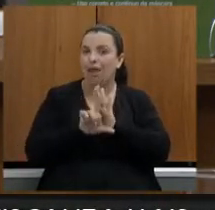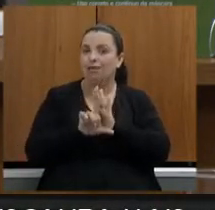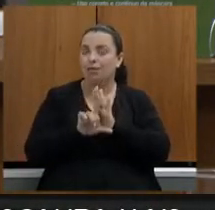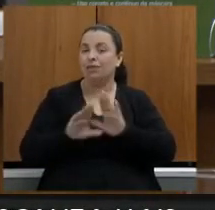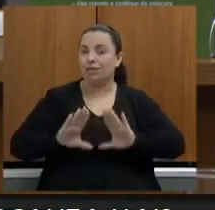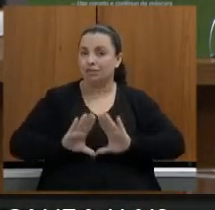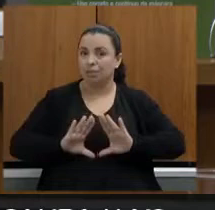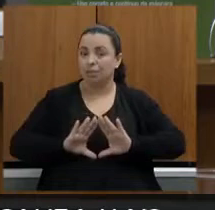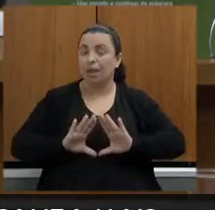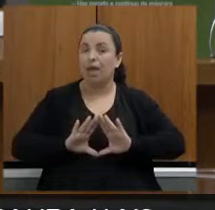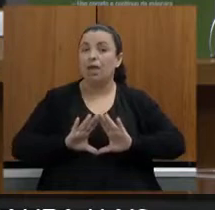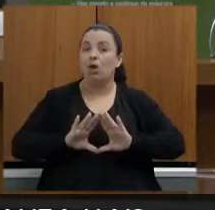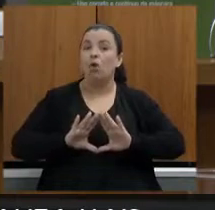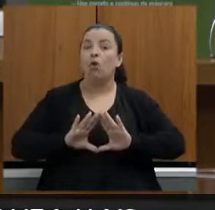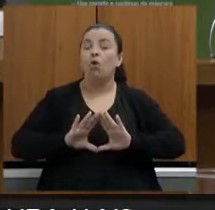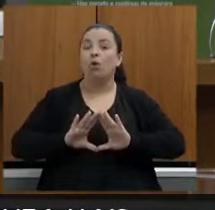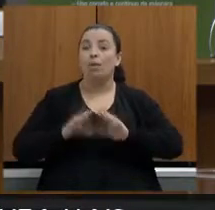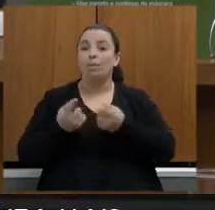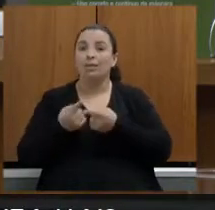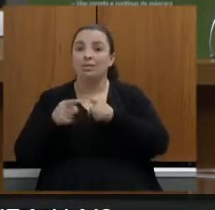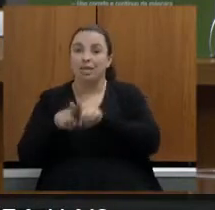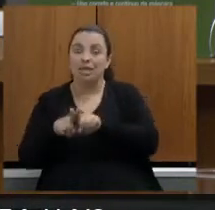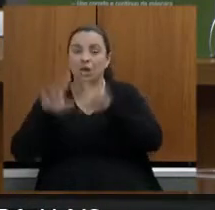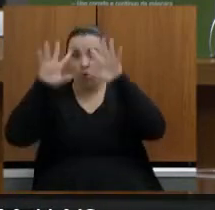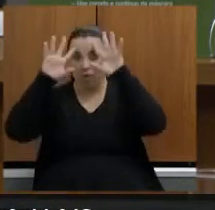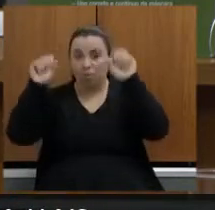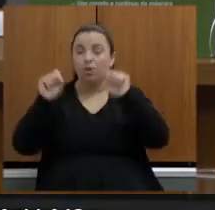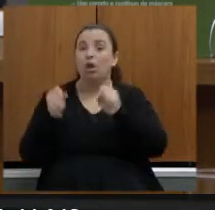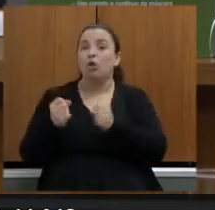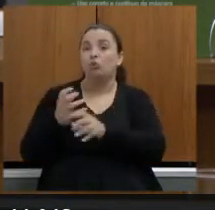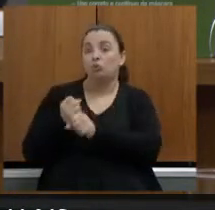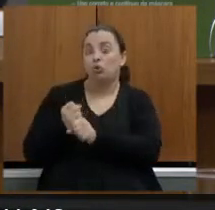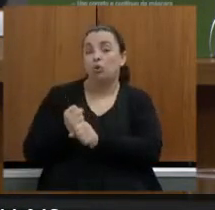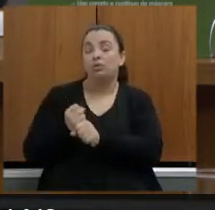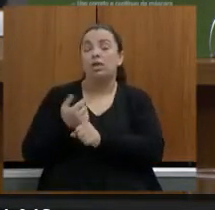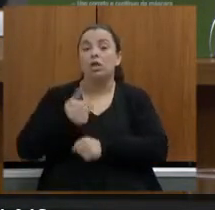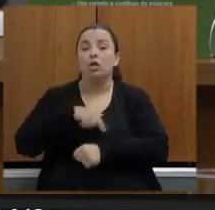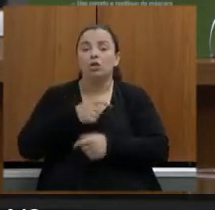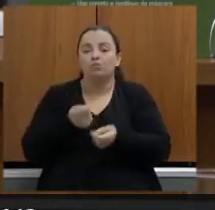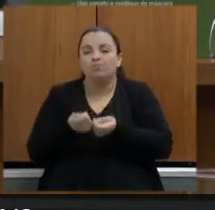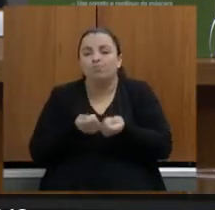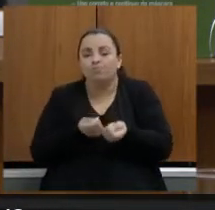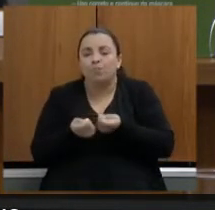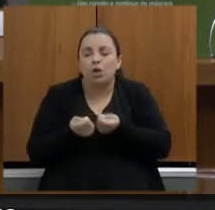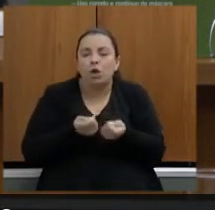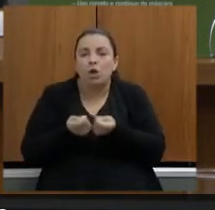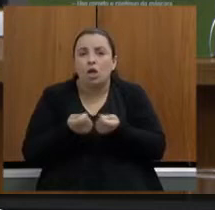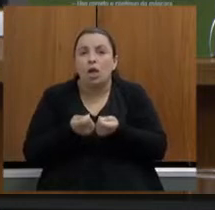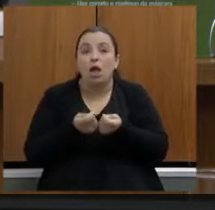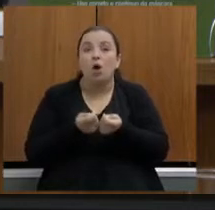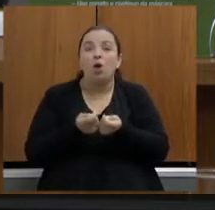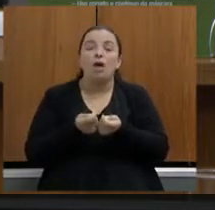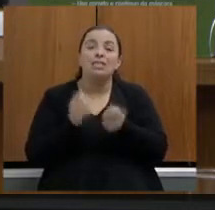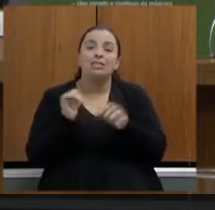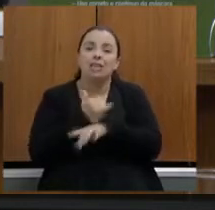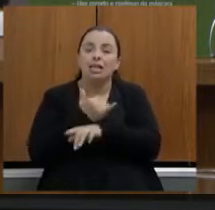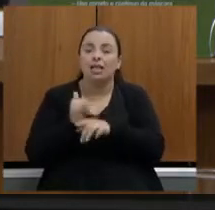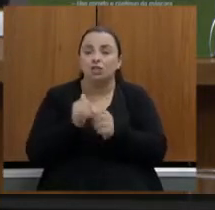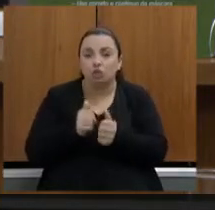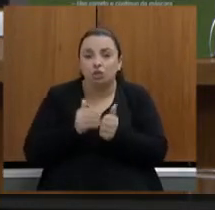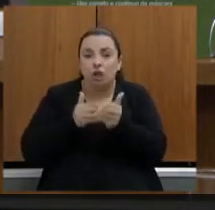com o Tribunal de Contas para que ajustássemos formas de acompanhamento conjunto em colaboração